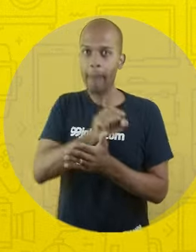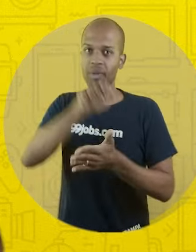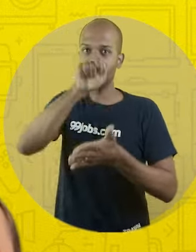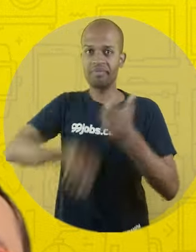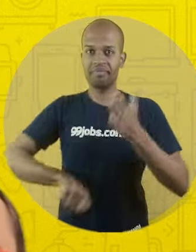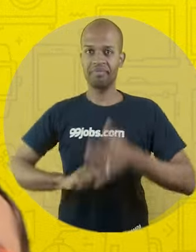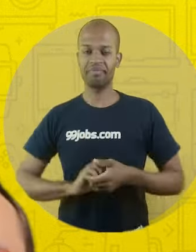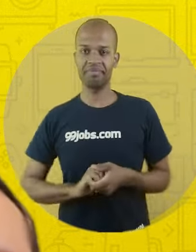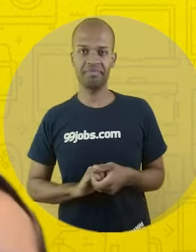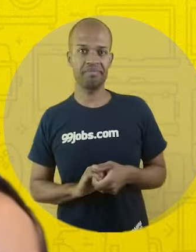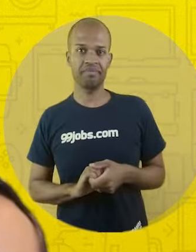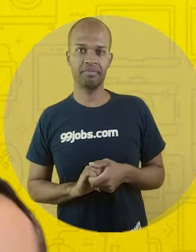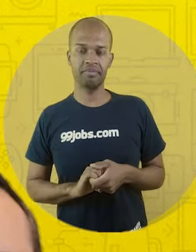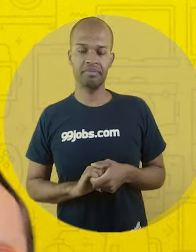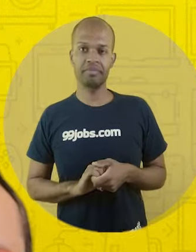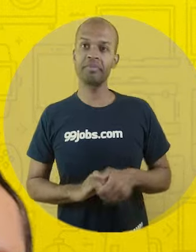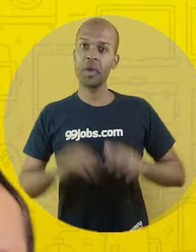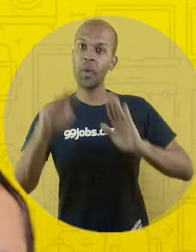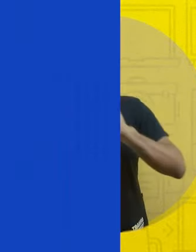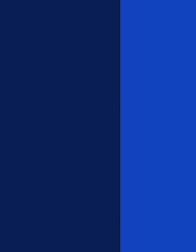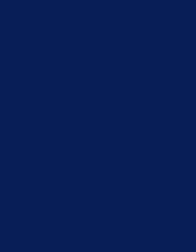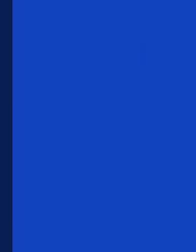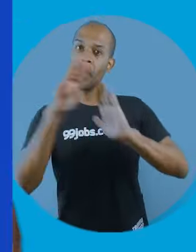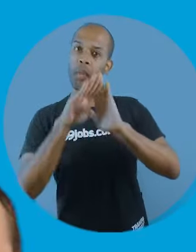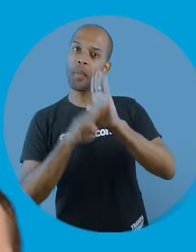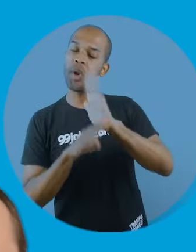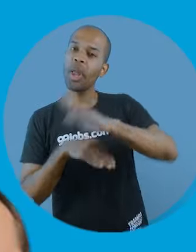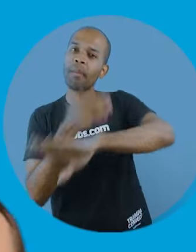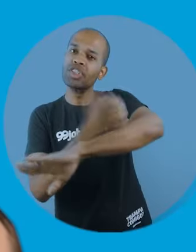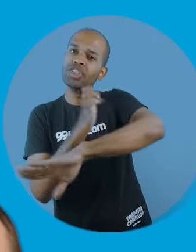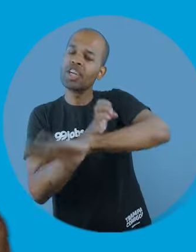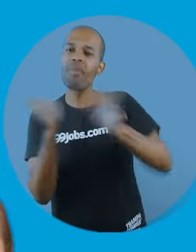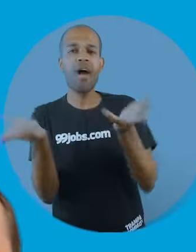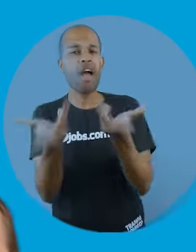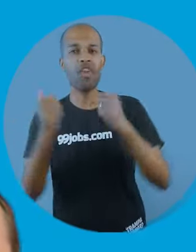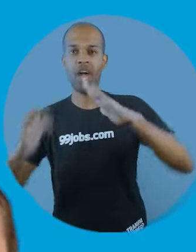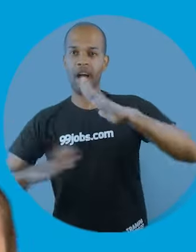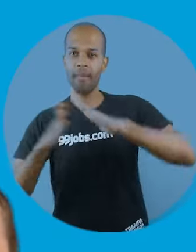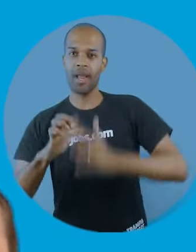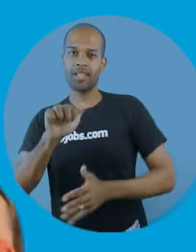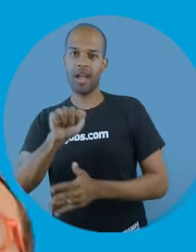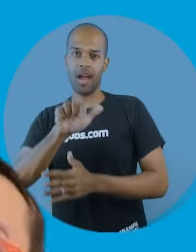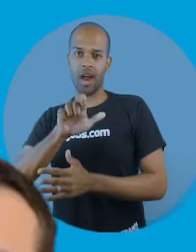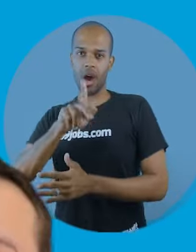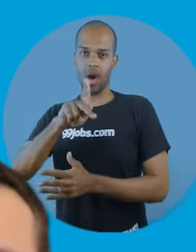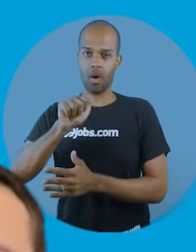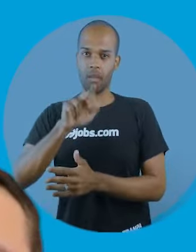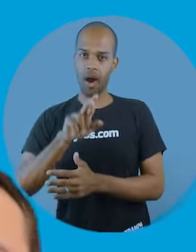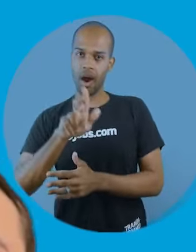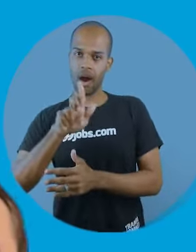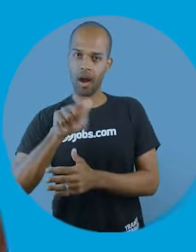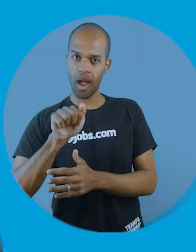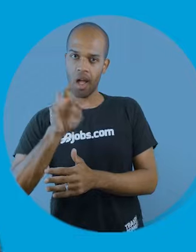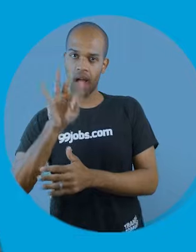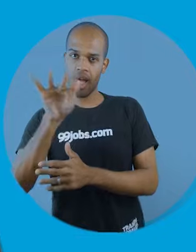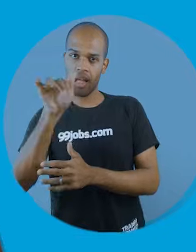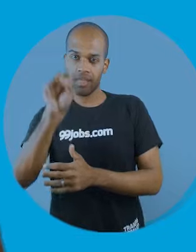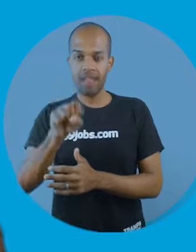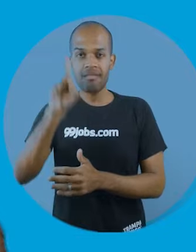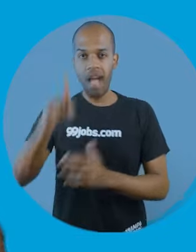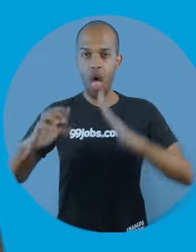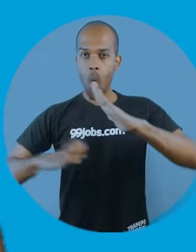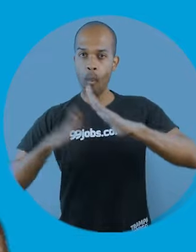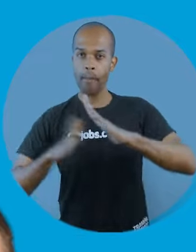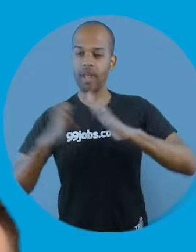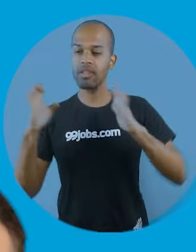certeza. Então, corre lá e inscreva-se. O programa de estágio maravilhoso da Alpargatas já tá online. Já deu pra notar que estamos